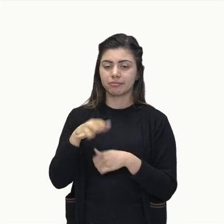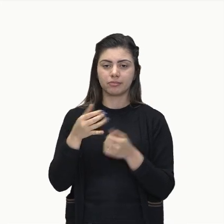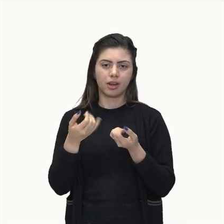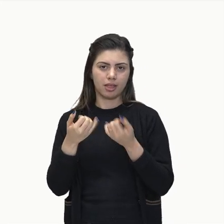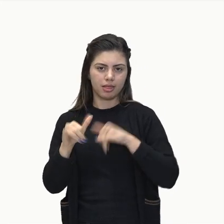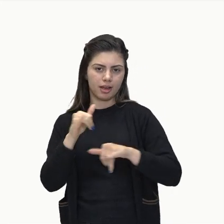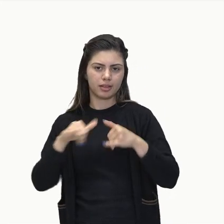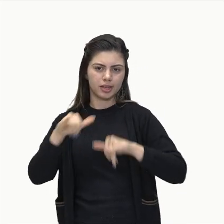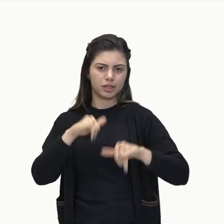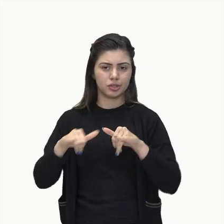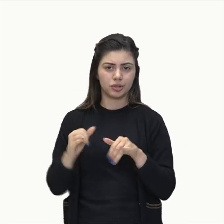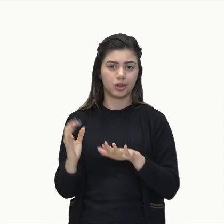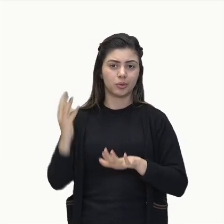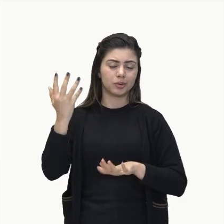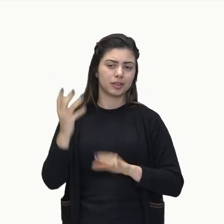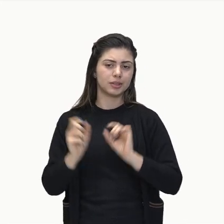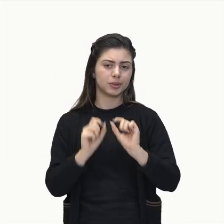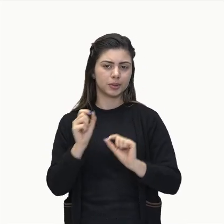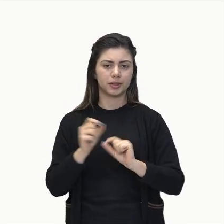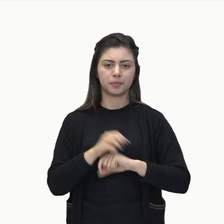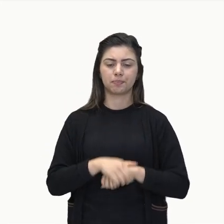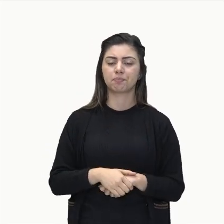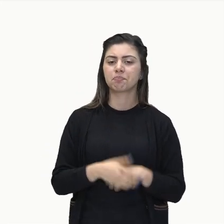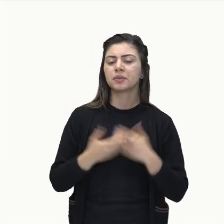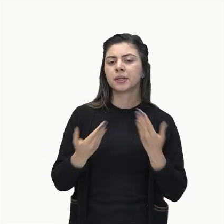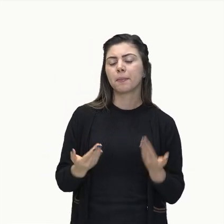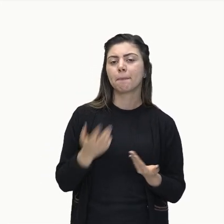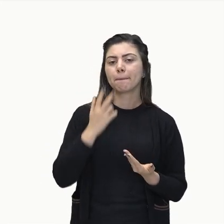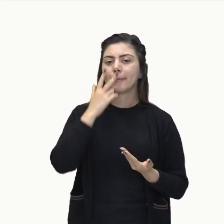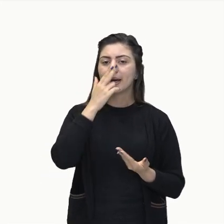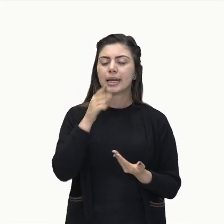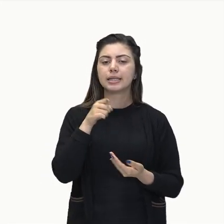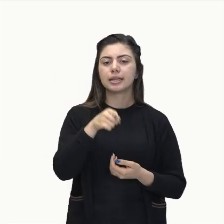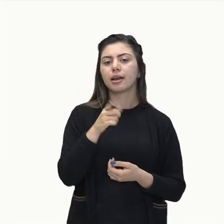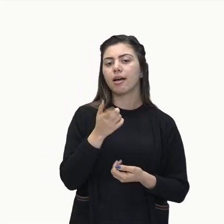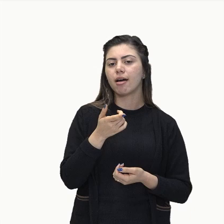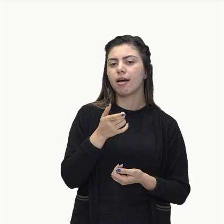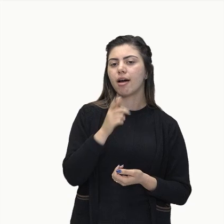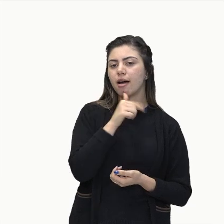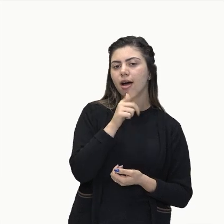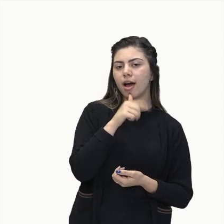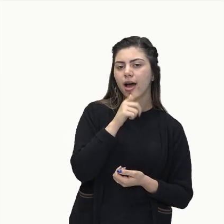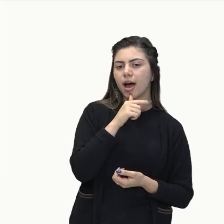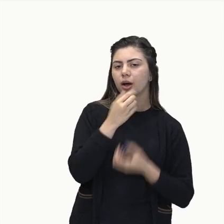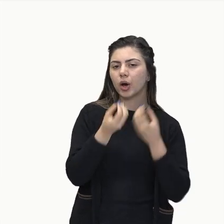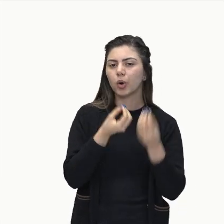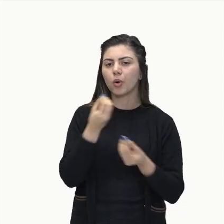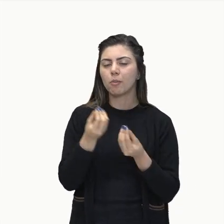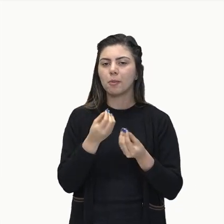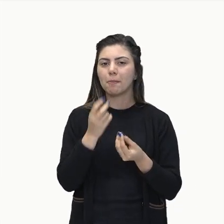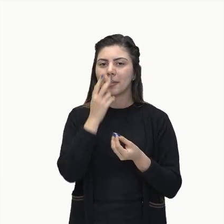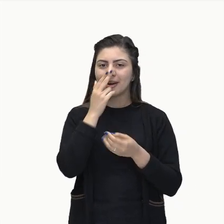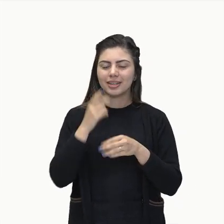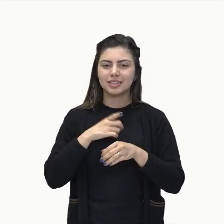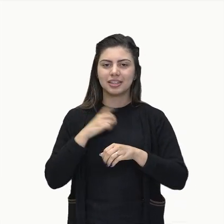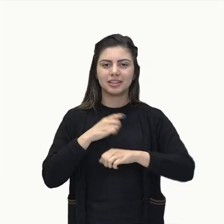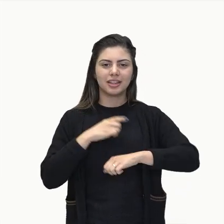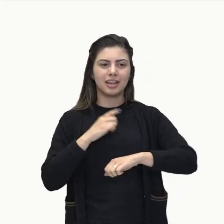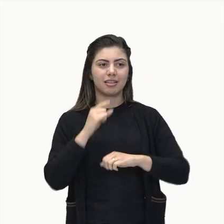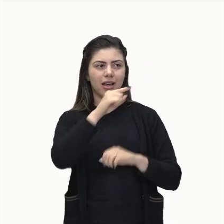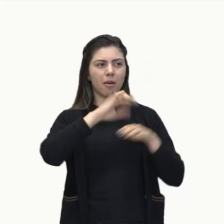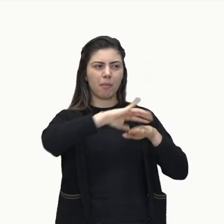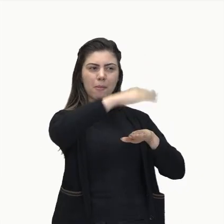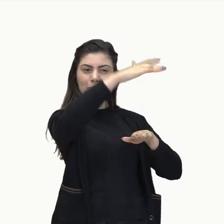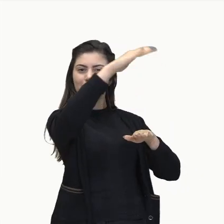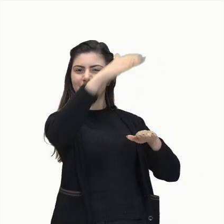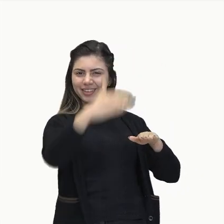está acontecendo aqui, é como se a água, ela estivesse em cima da ladeira, né? Em cima de um monte, lá em cima